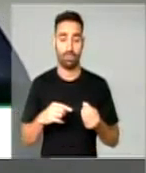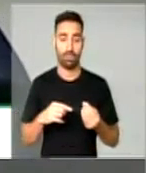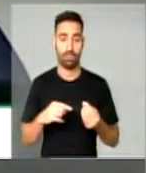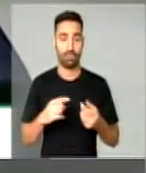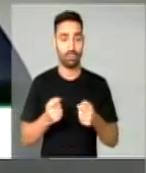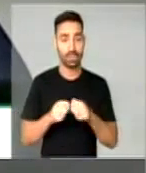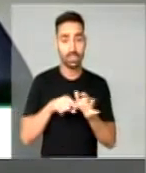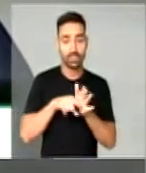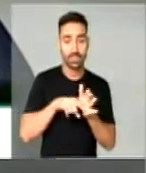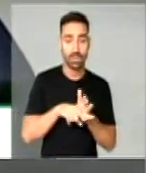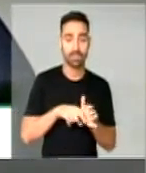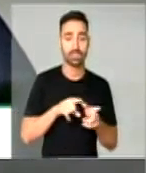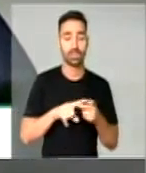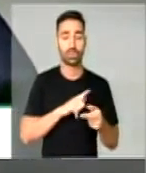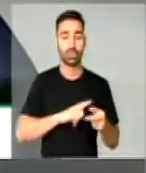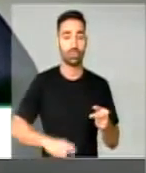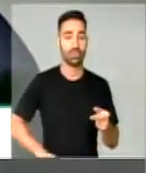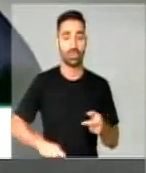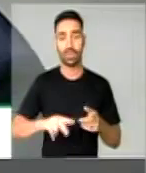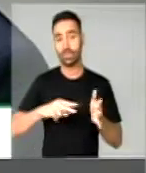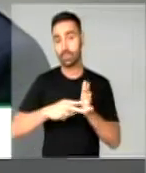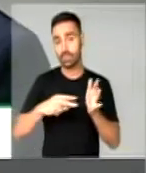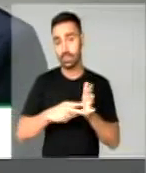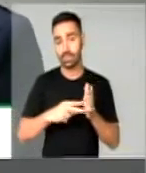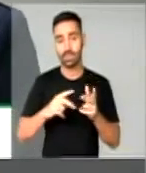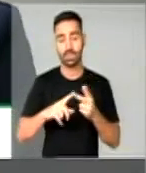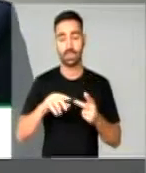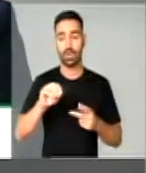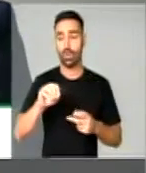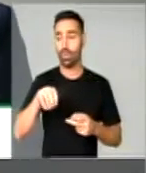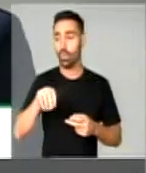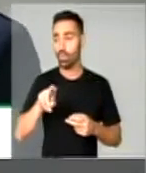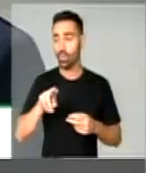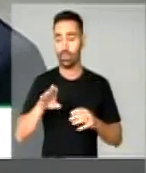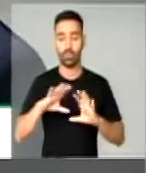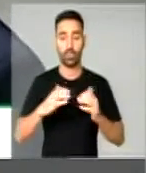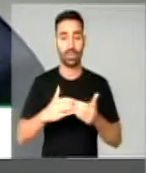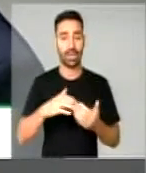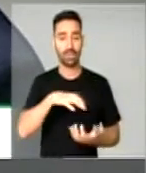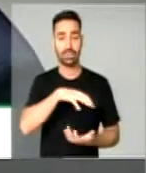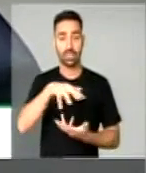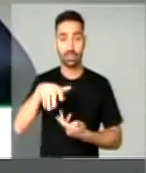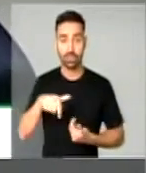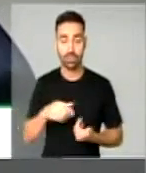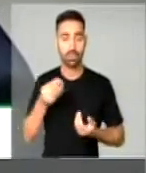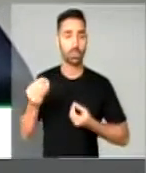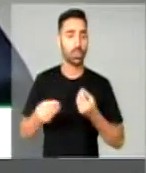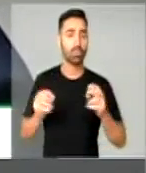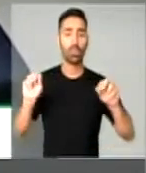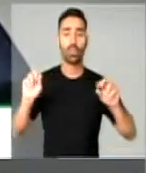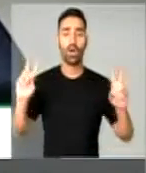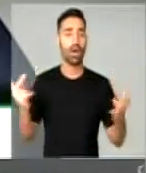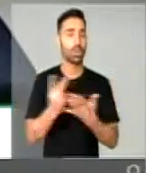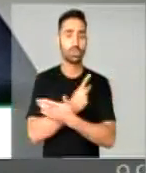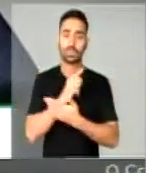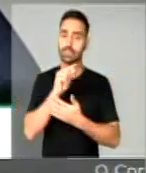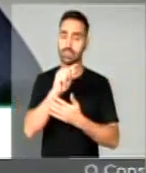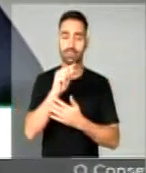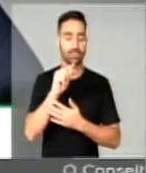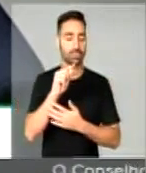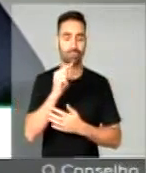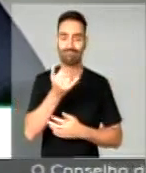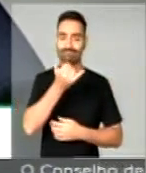investigação do governo sírio, da ONU, da comunidade internacional a respeito do que aconteceu com esse acidente